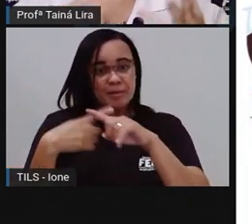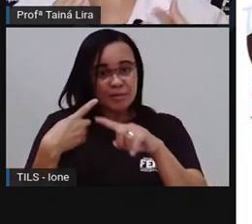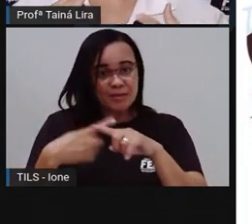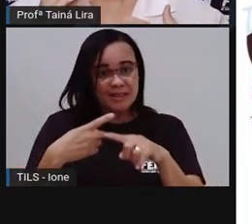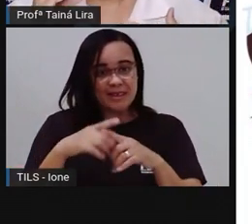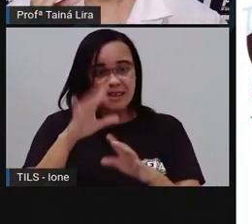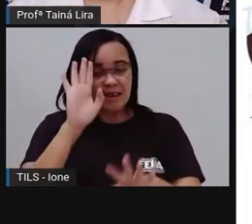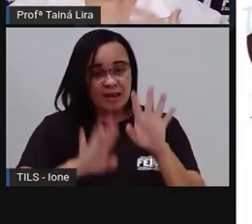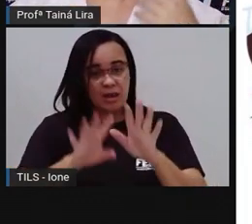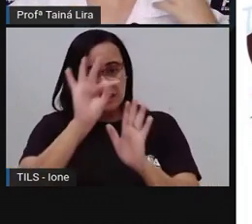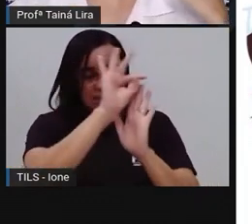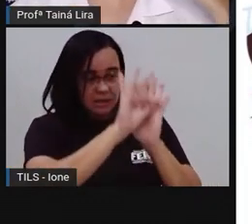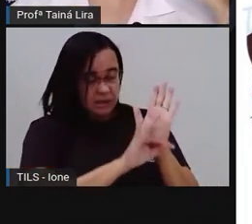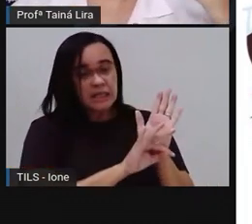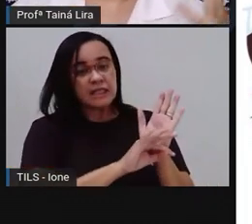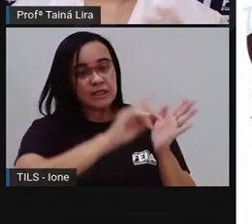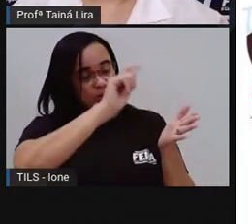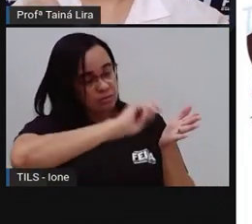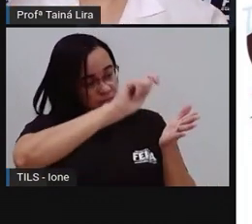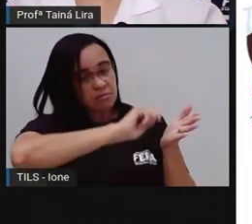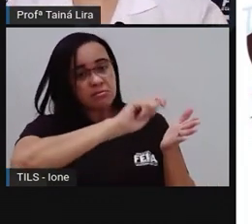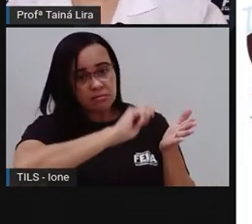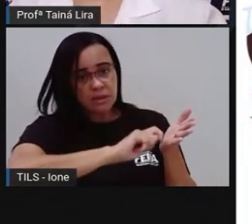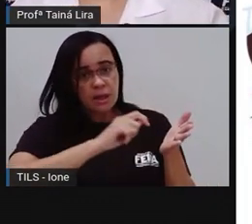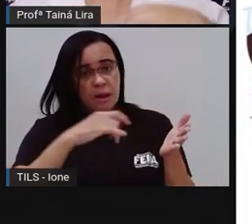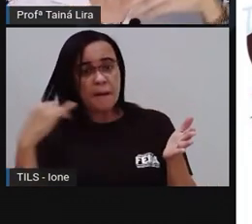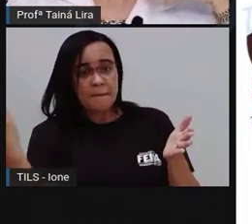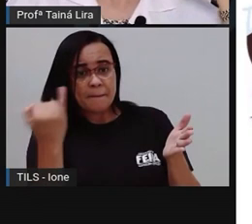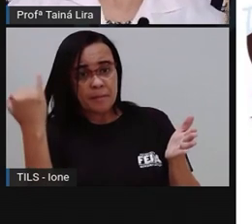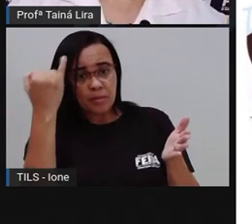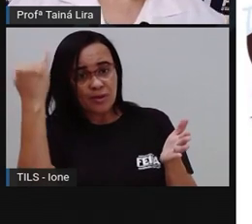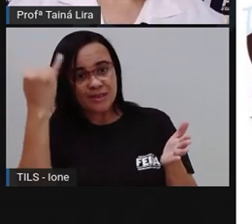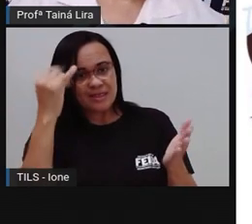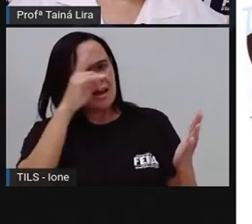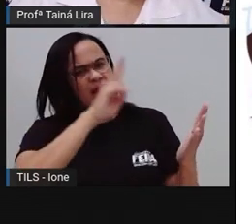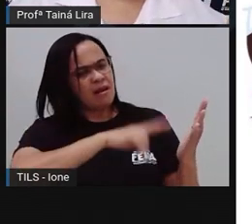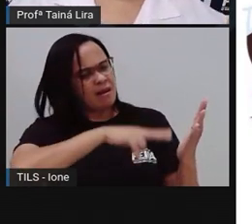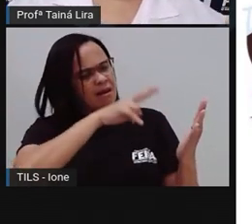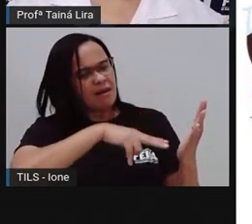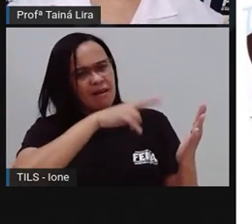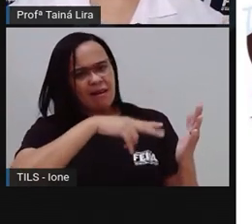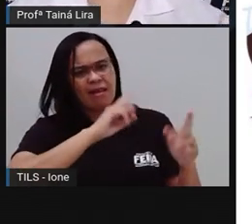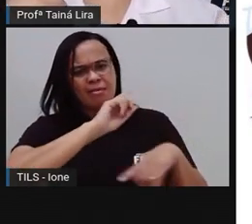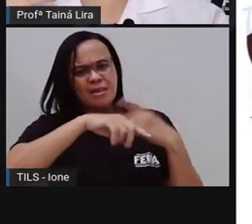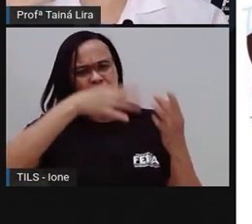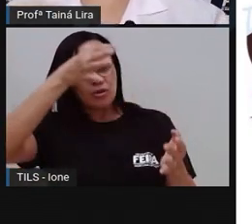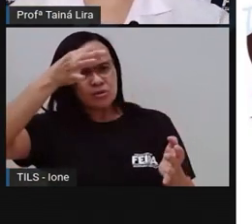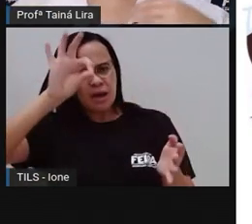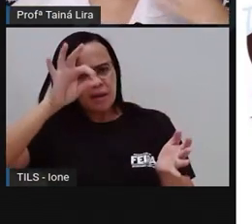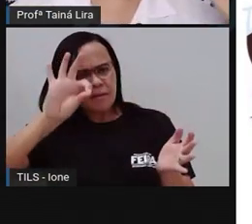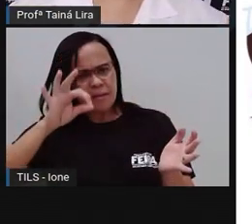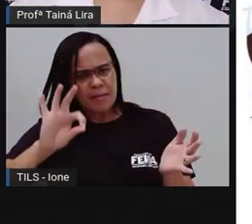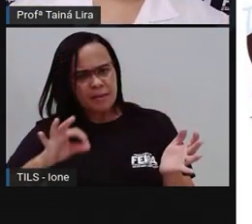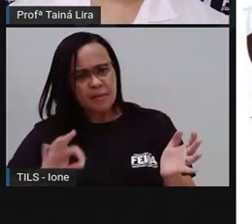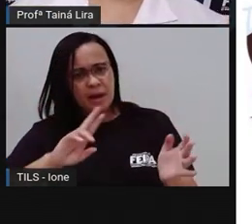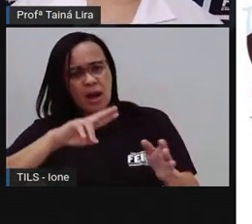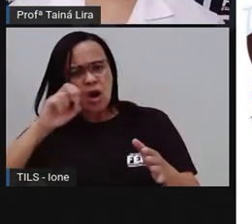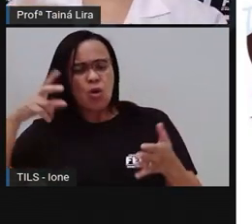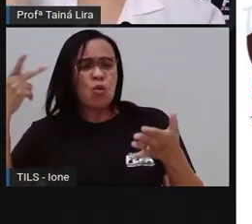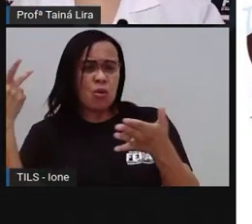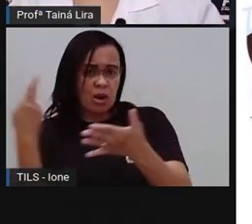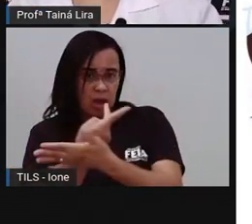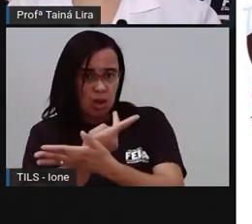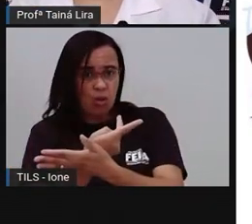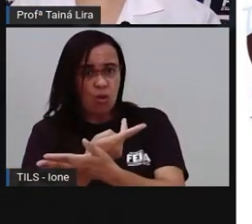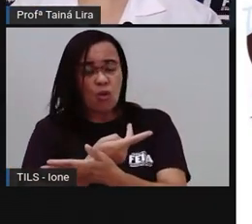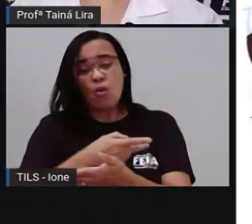todo mundo passa por esse processo de ler, alguém corrigir, pedir para refazer, ou pedir para consertar alguma